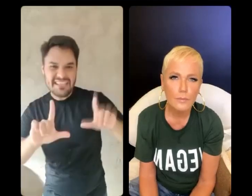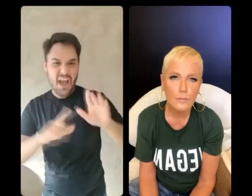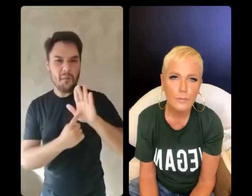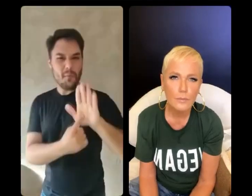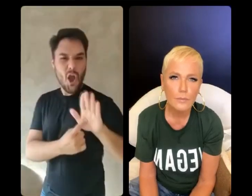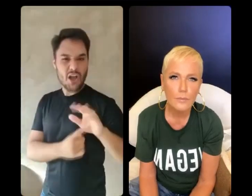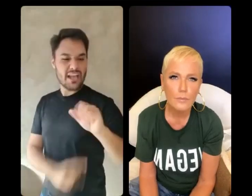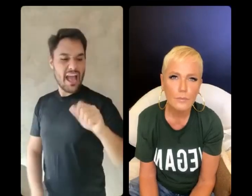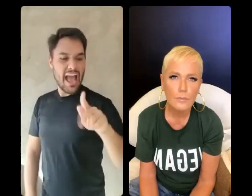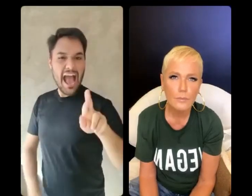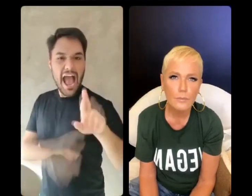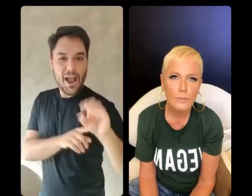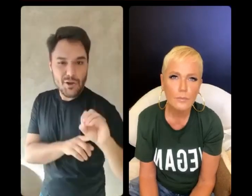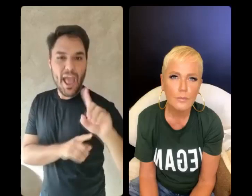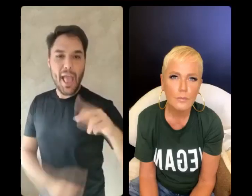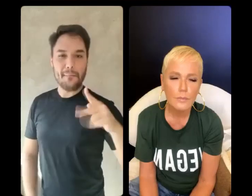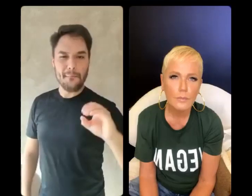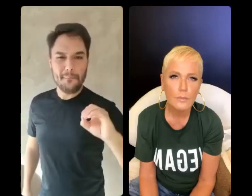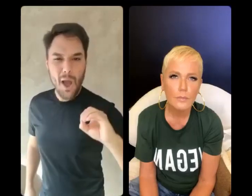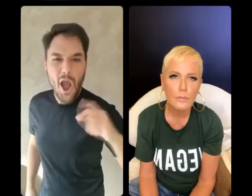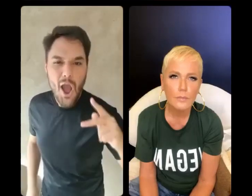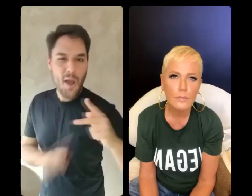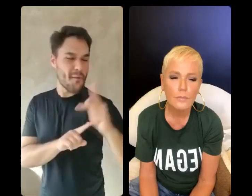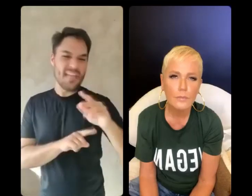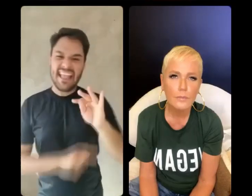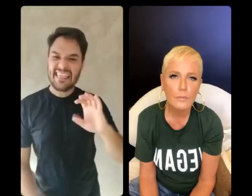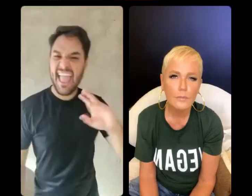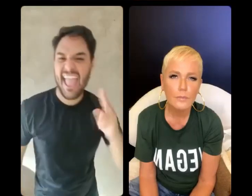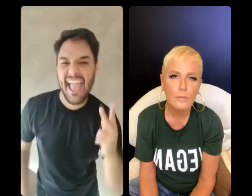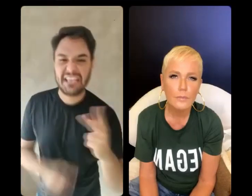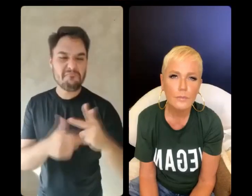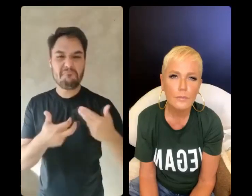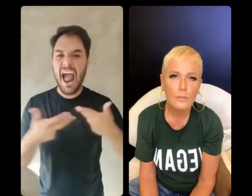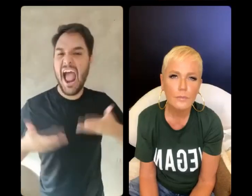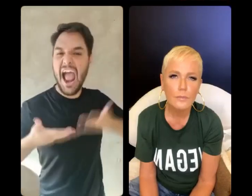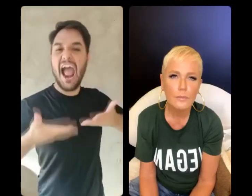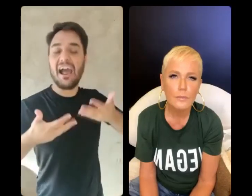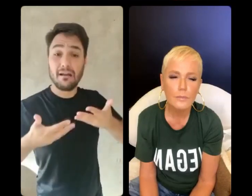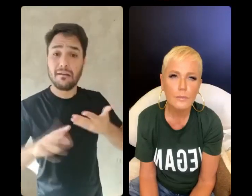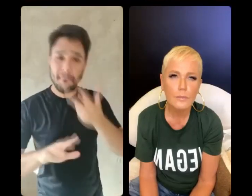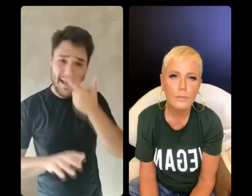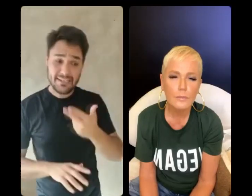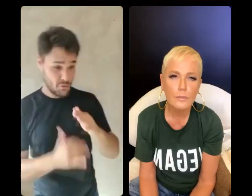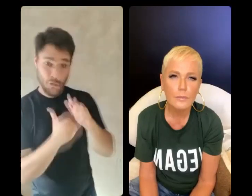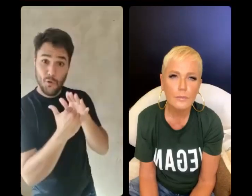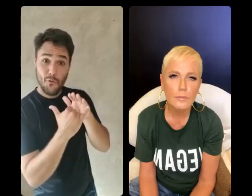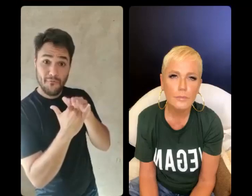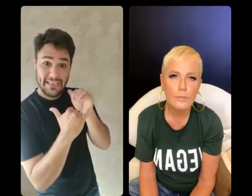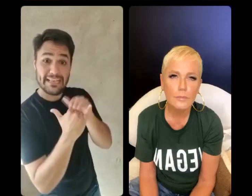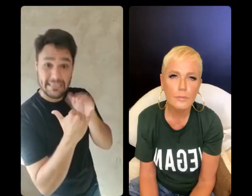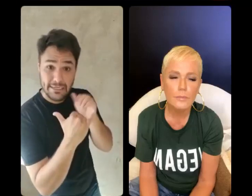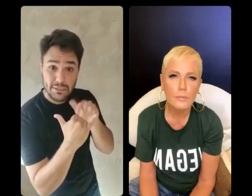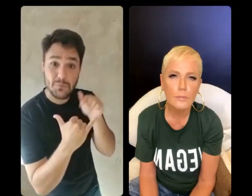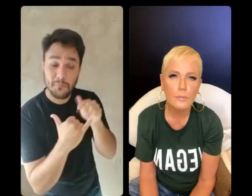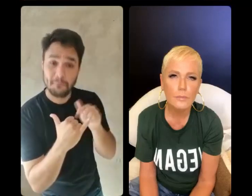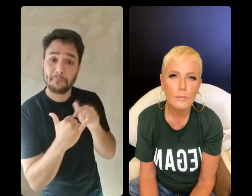pop, o agro é tech, o atro é tech... Então, por isso que é muito importante quando a gente fala que o veganismo, o veganismo, esse posicionamento